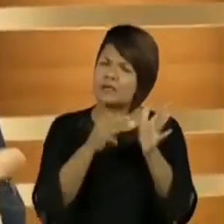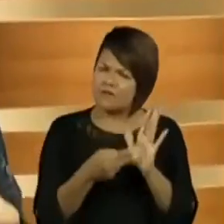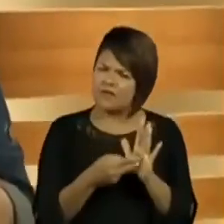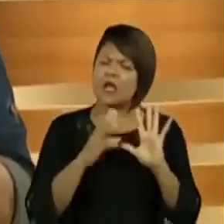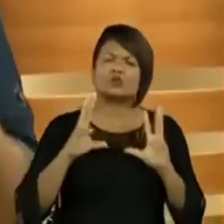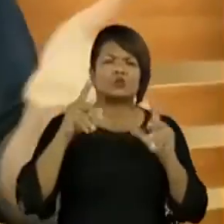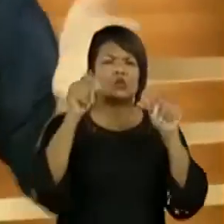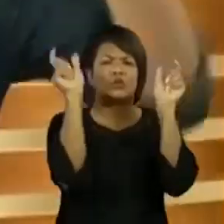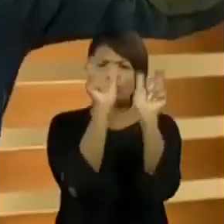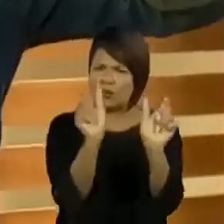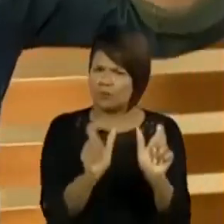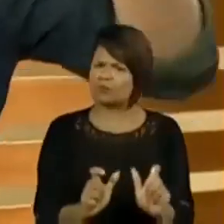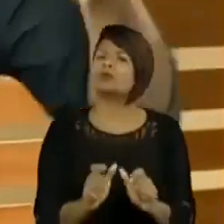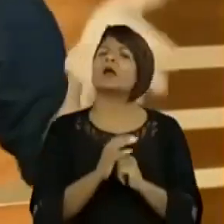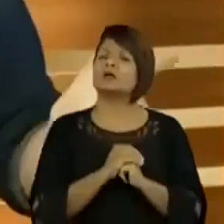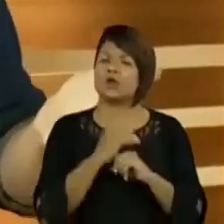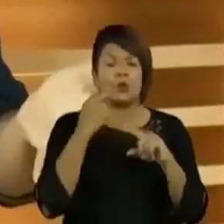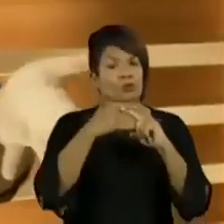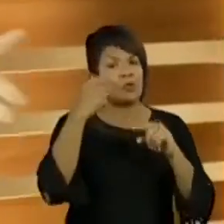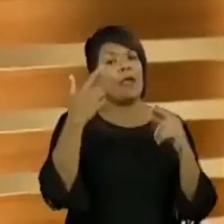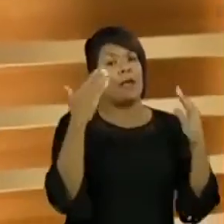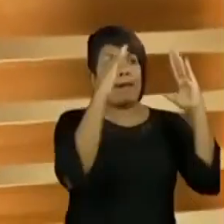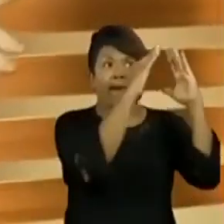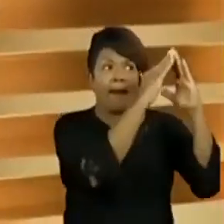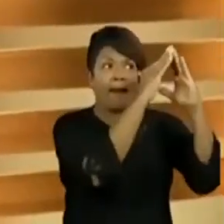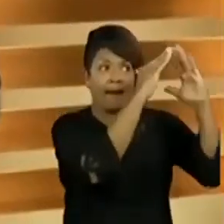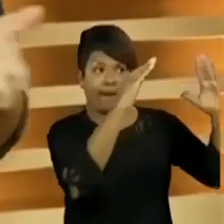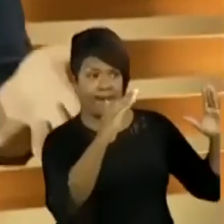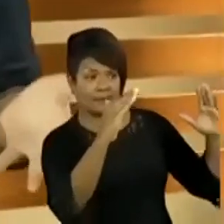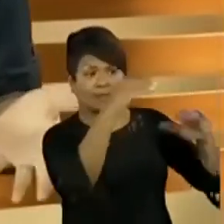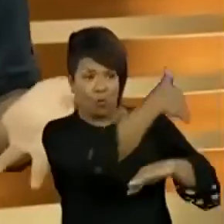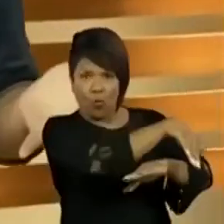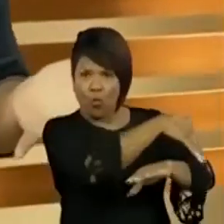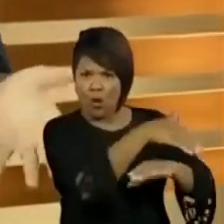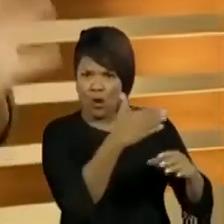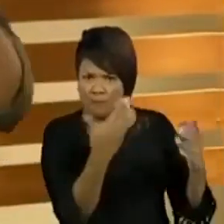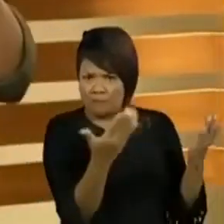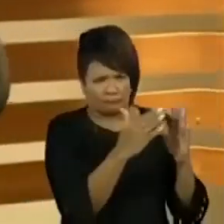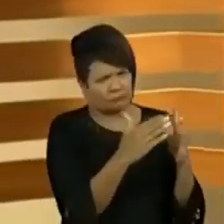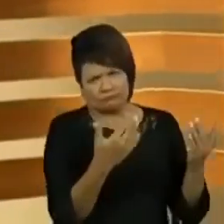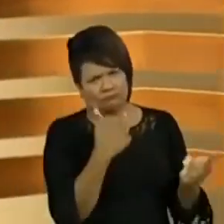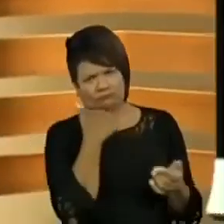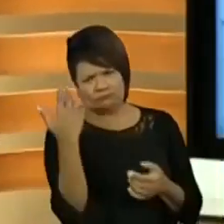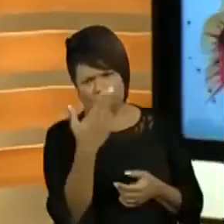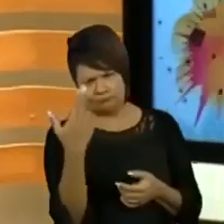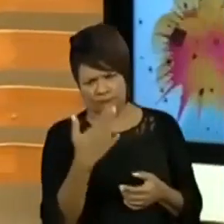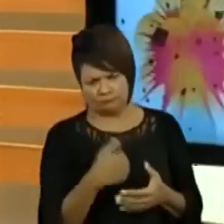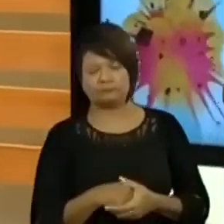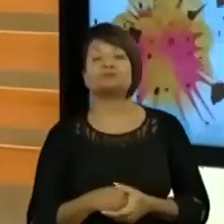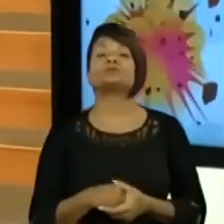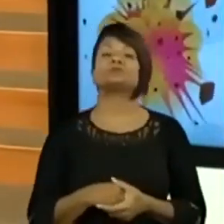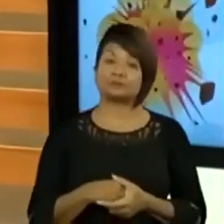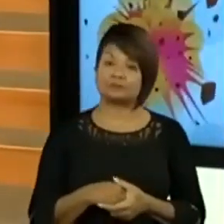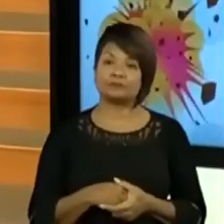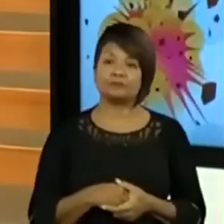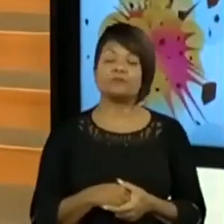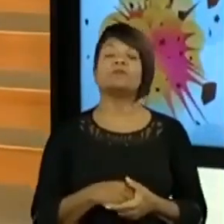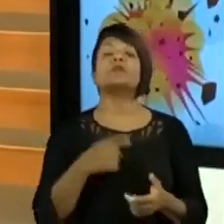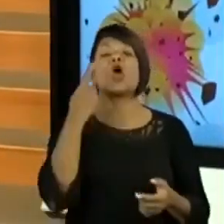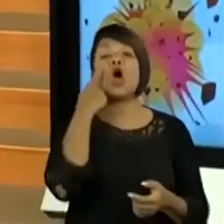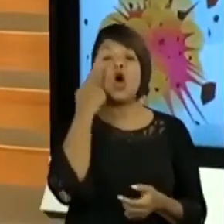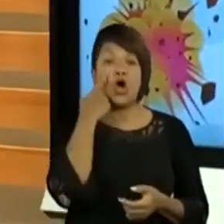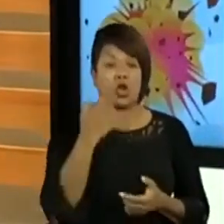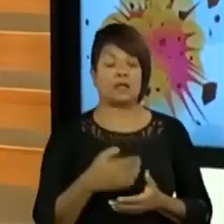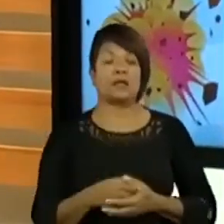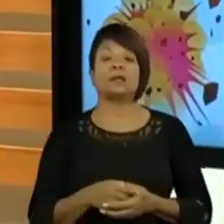vocabulário. Beleza? Afinal, a rua não é uma casa. Se não é uma casa, você não pode morar na rua. Tudo bem? Olha só o vocês me apontaram.